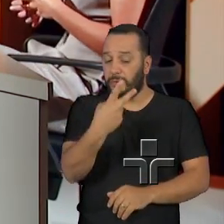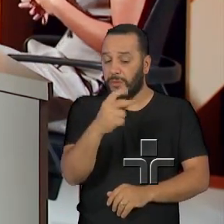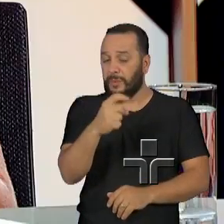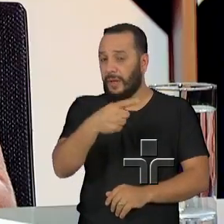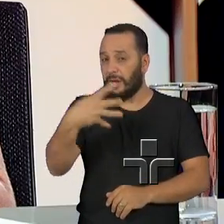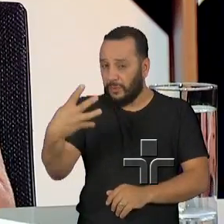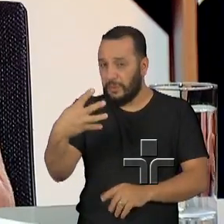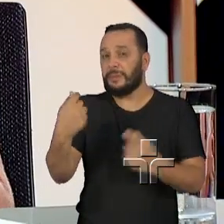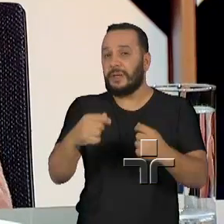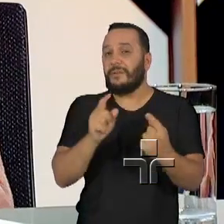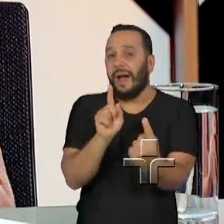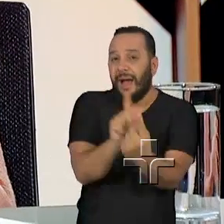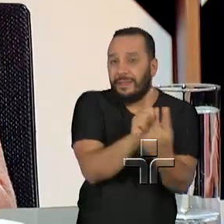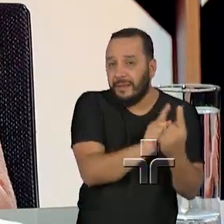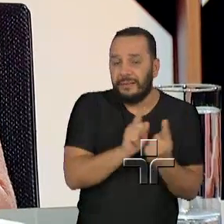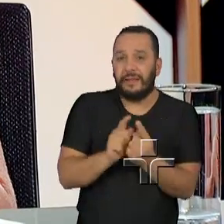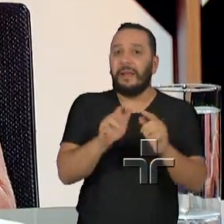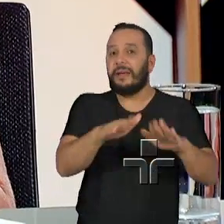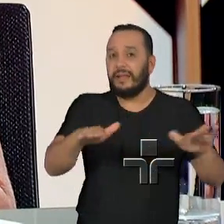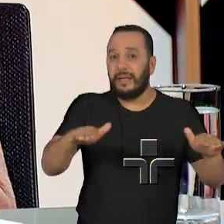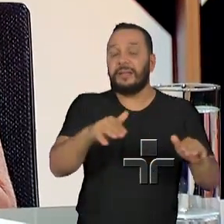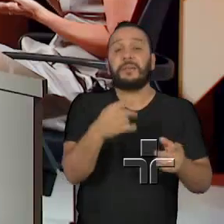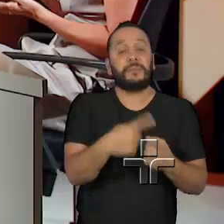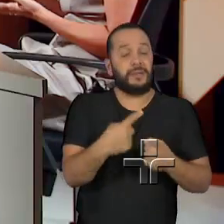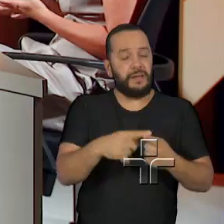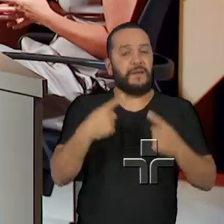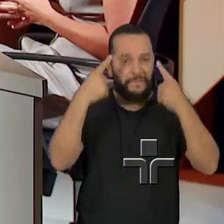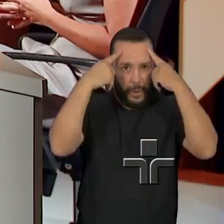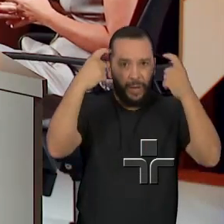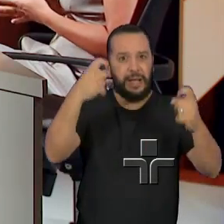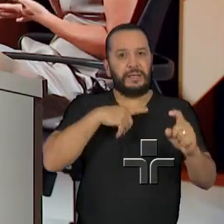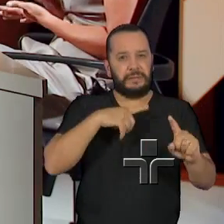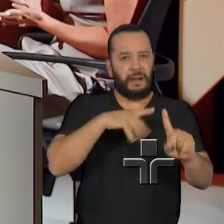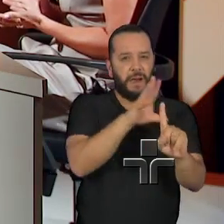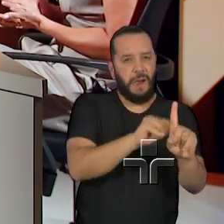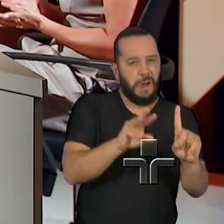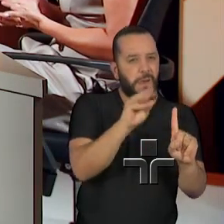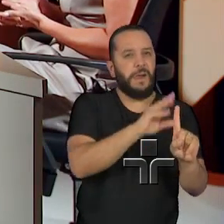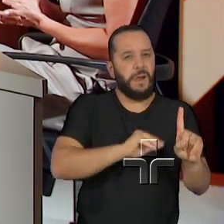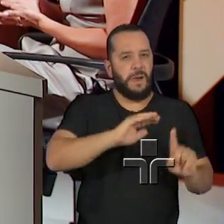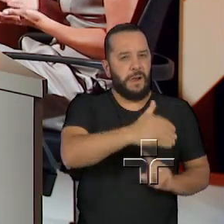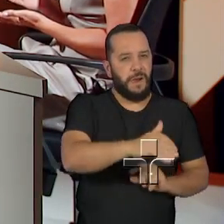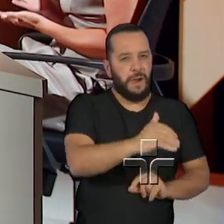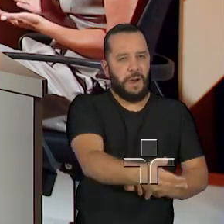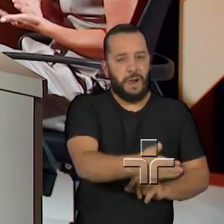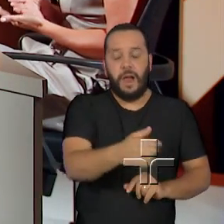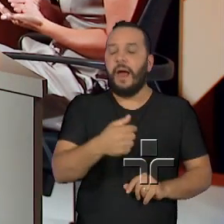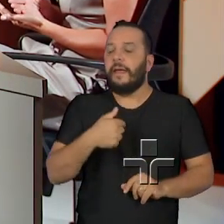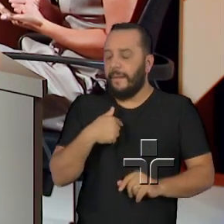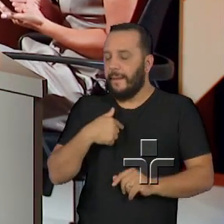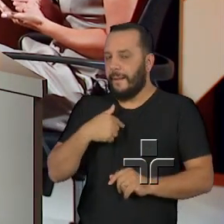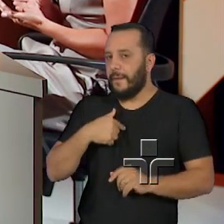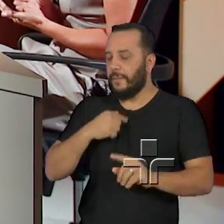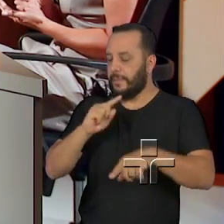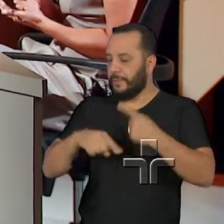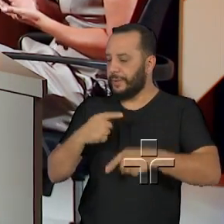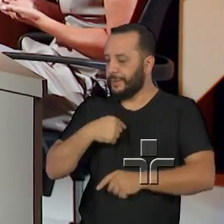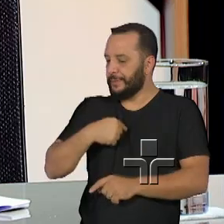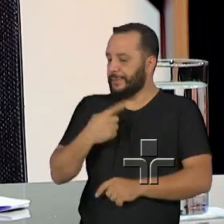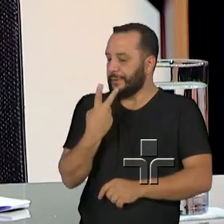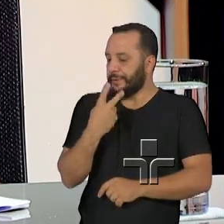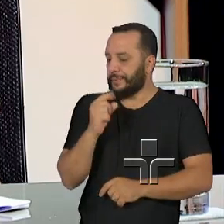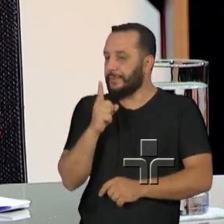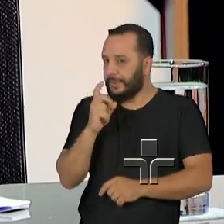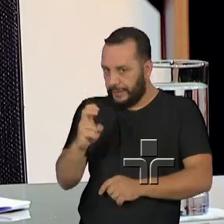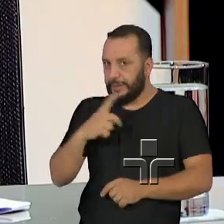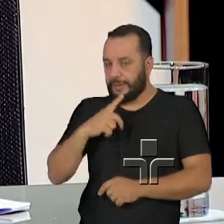atendimento para crianças na época em situação de violência sexual. A partir daí, em 2015, eu instaurei um inquérito civil na promotoria de justiça, que é um